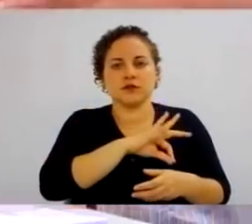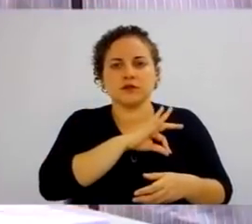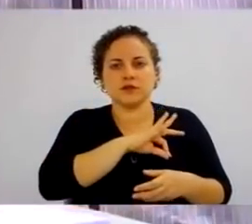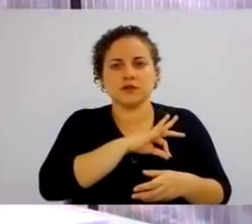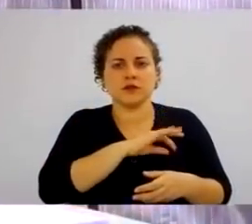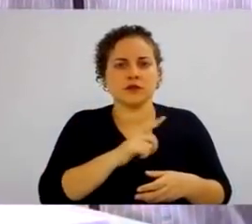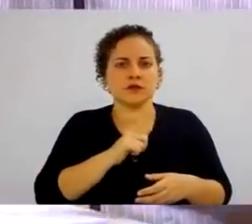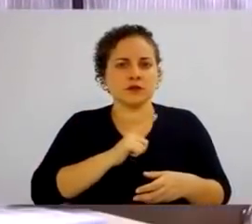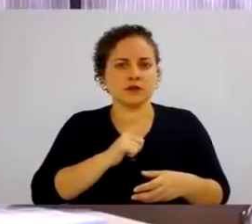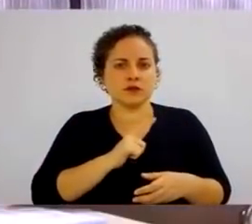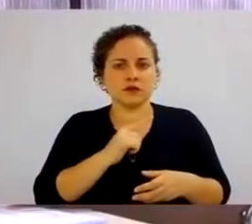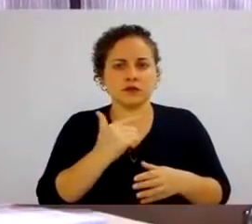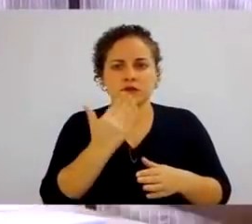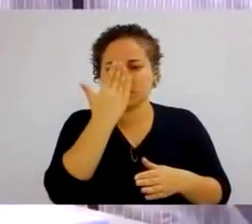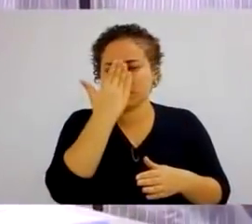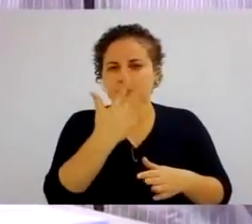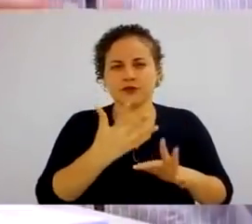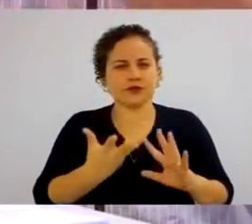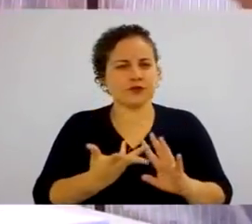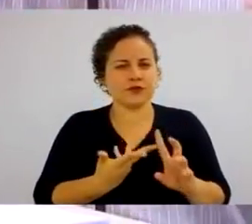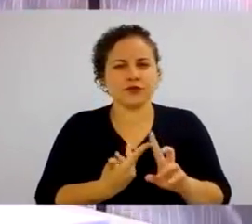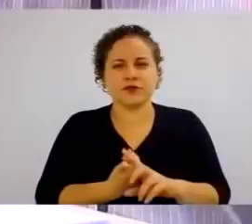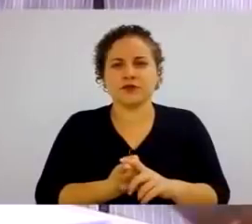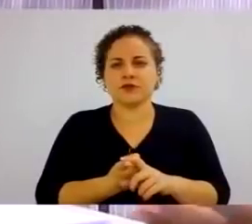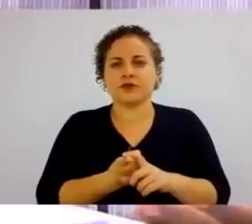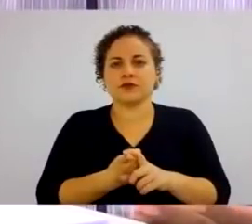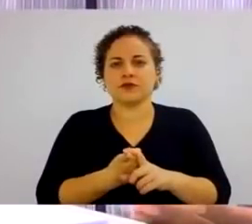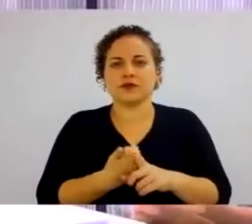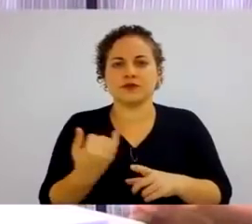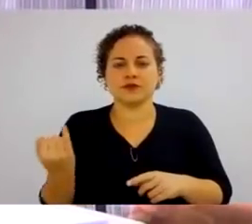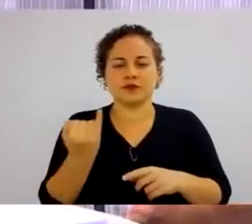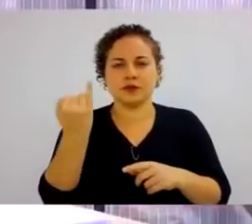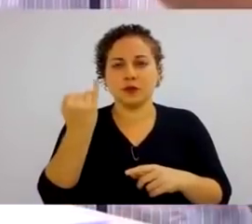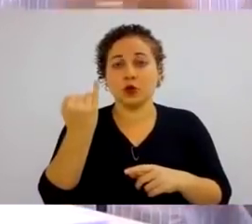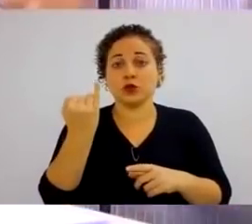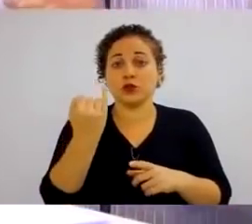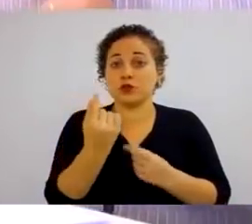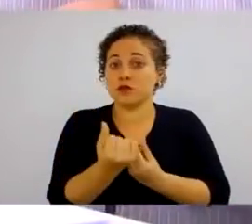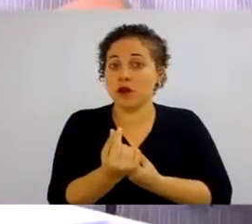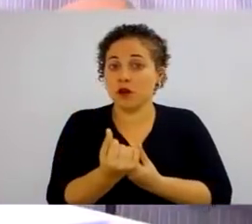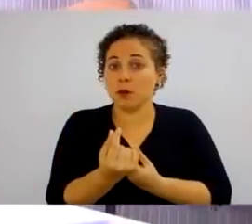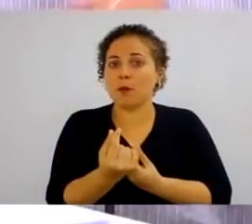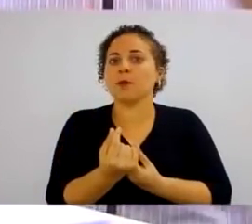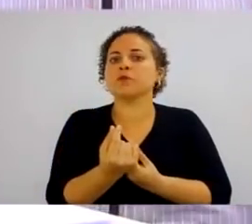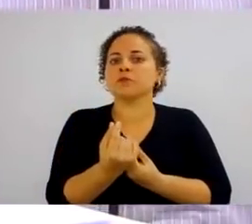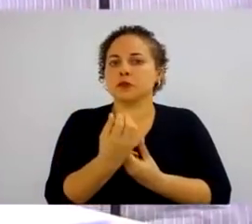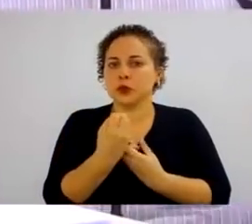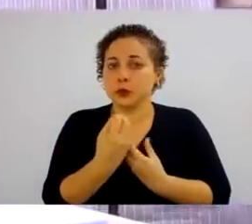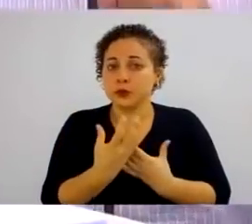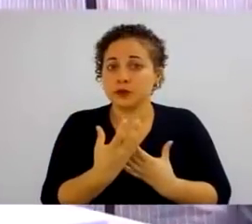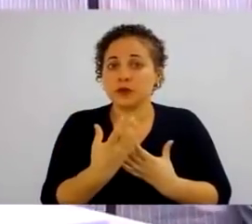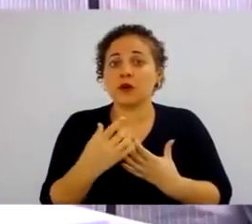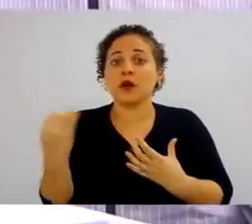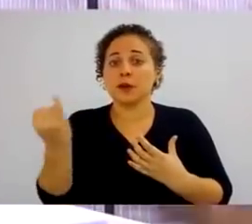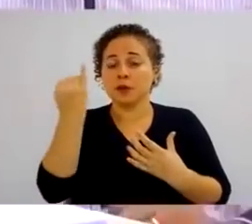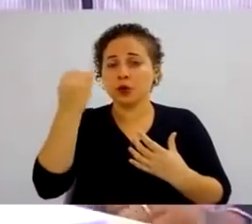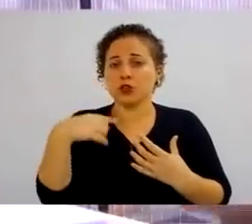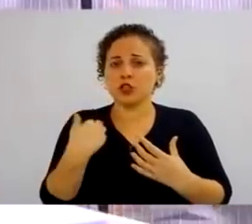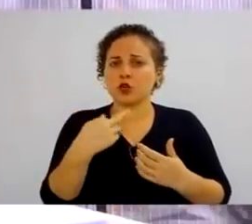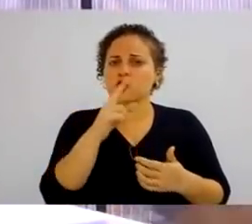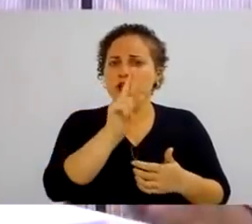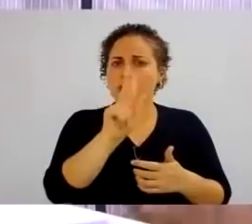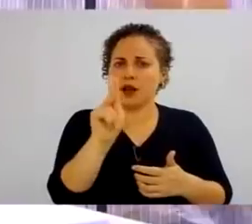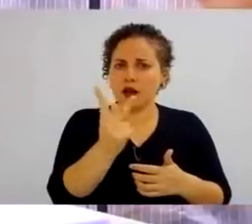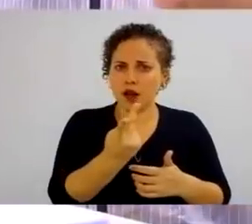dizer que diante de todas as recompensas, pode ser muito grande, gente. Por isso que é importante para nós que somos o